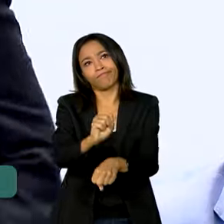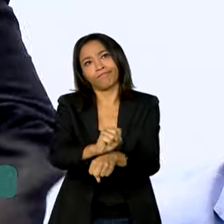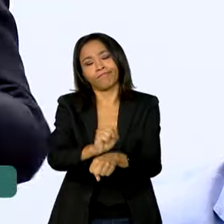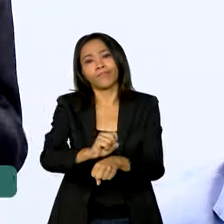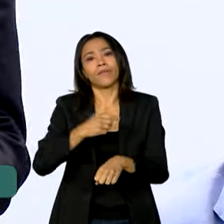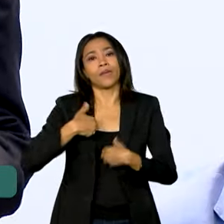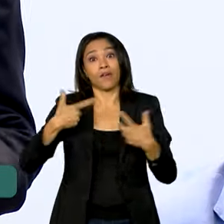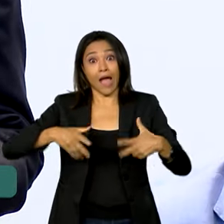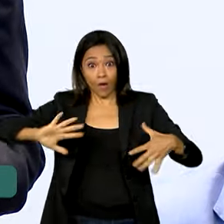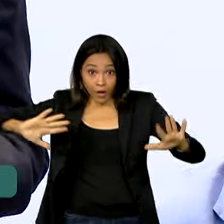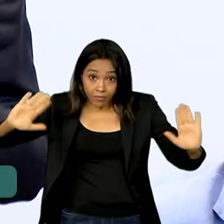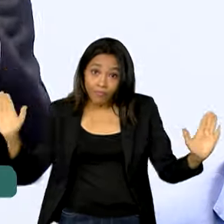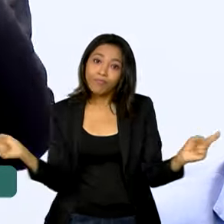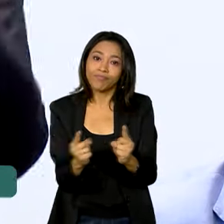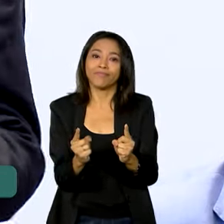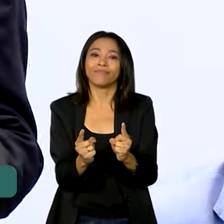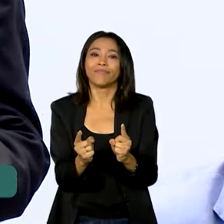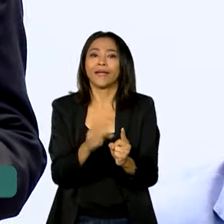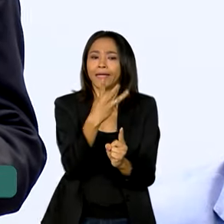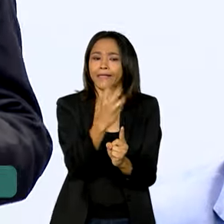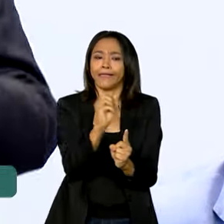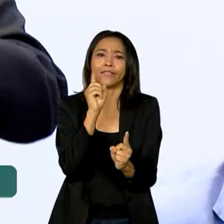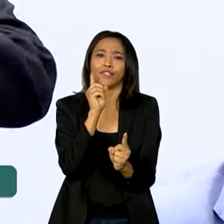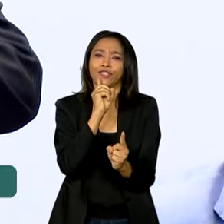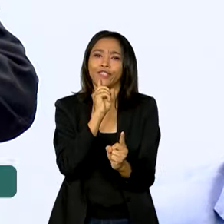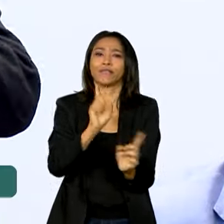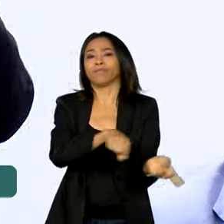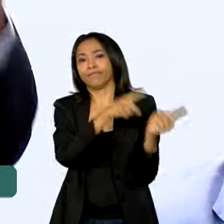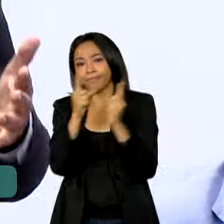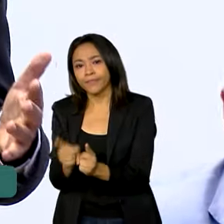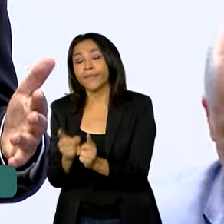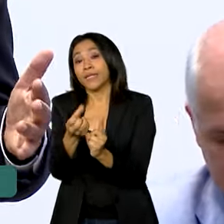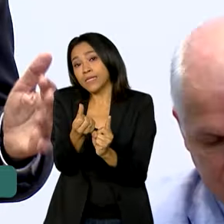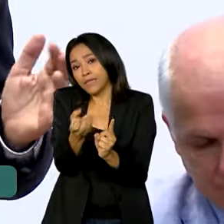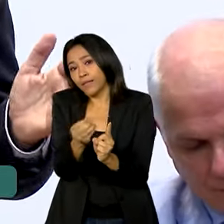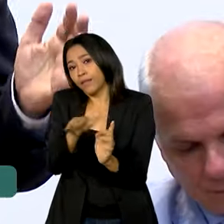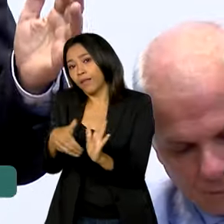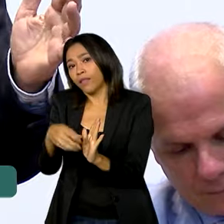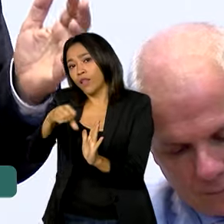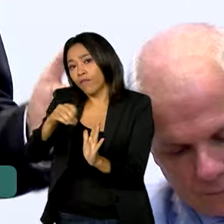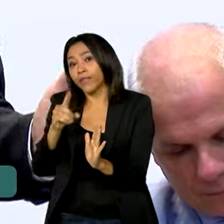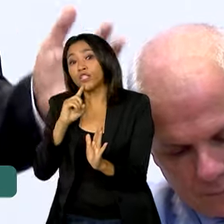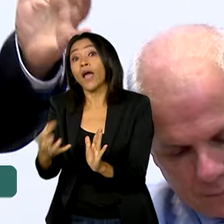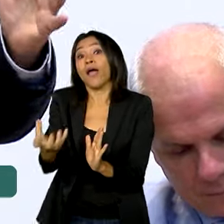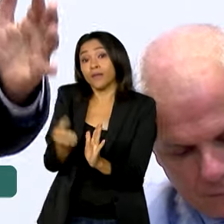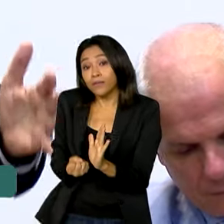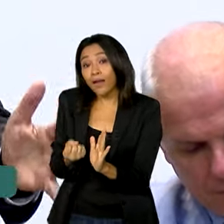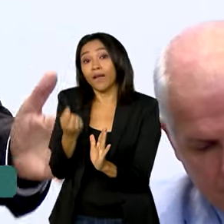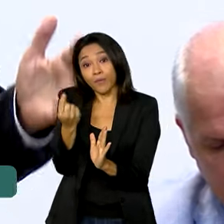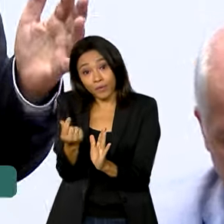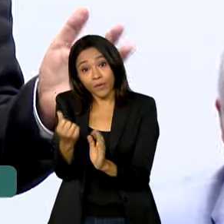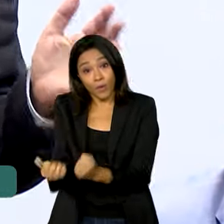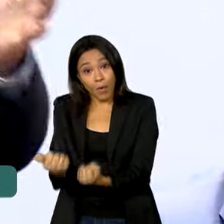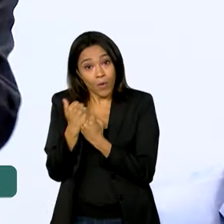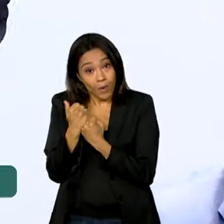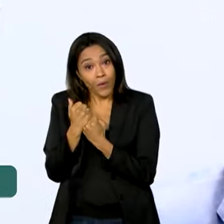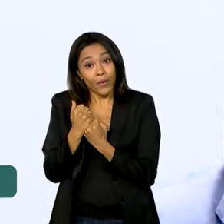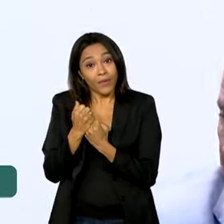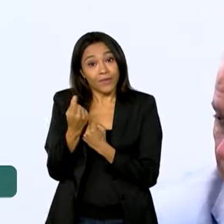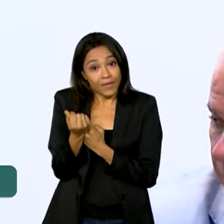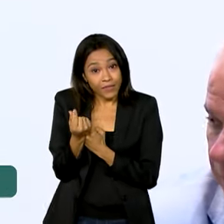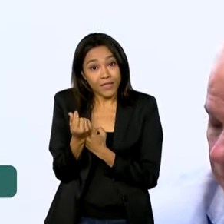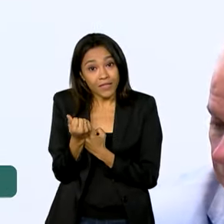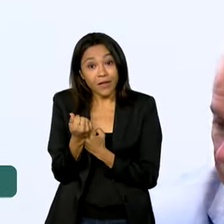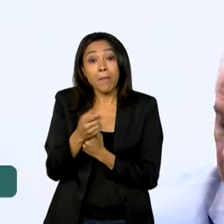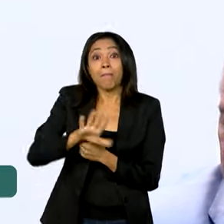você é mais rápido, você faz isso em 30 dias, recebe de 60 a 90 dias, menos da metade do que a gente pagava.